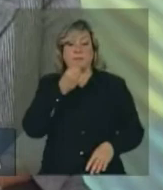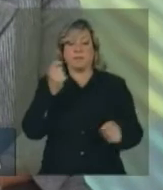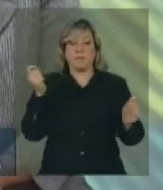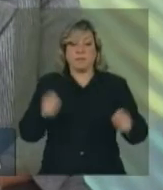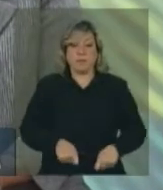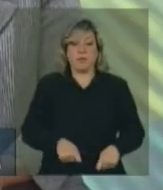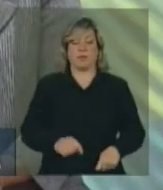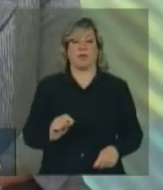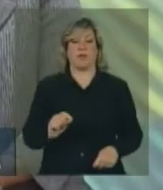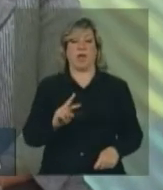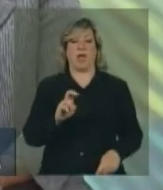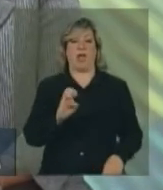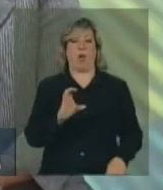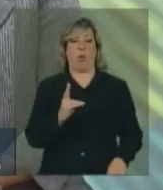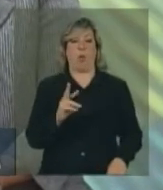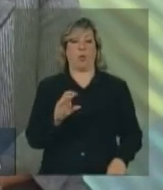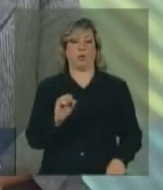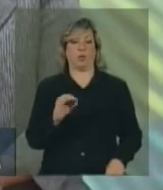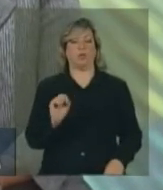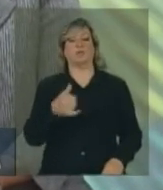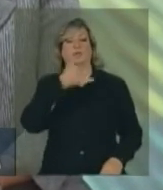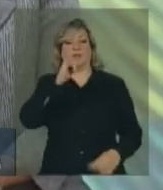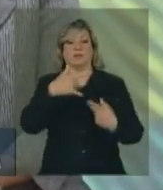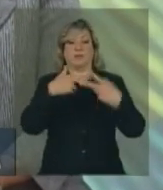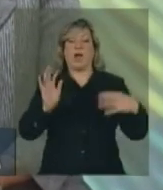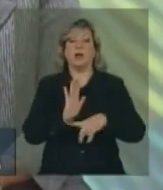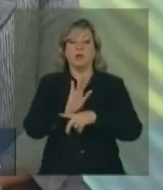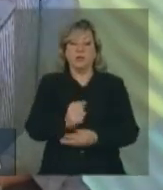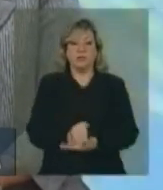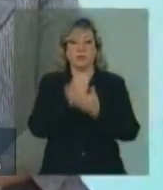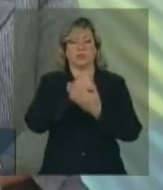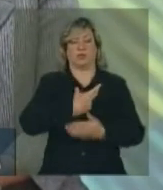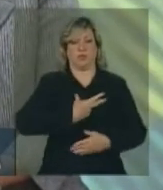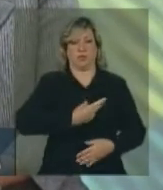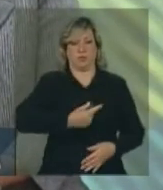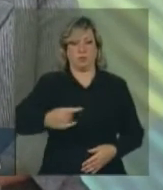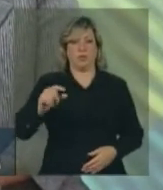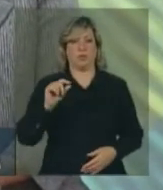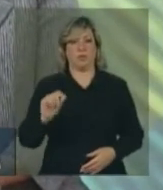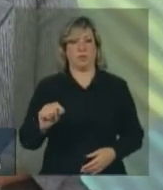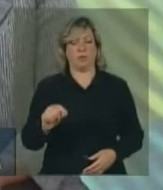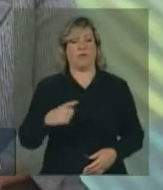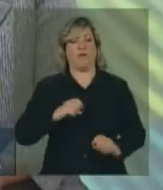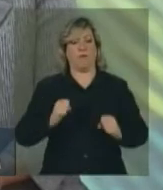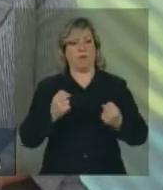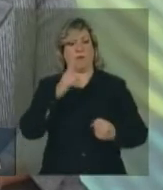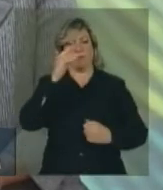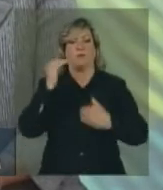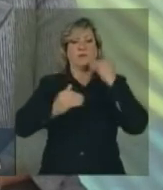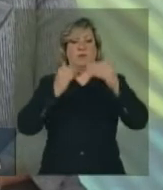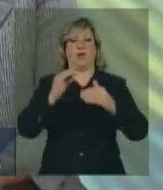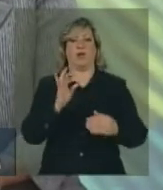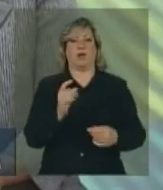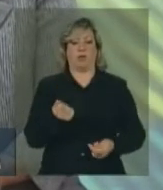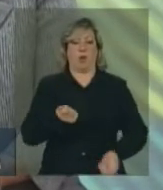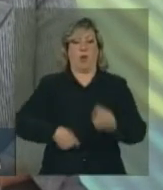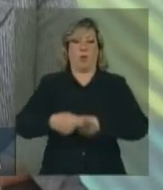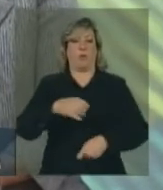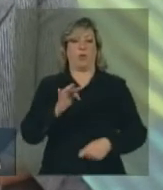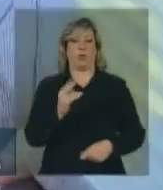energéticos em prol da sustentação do forte crescimento econômico da Turquia.